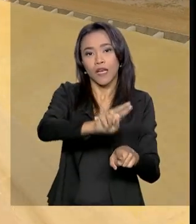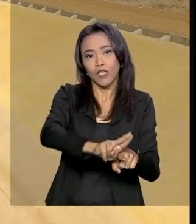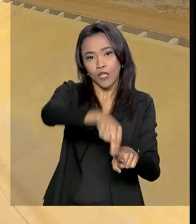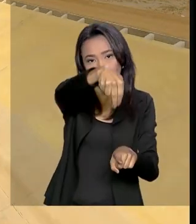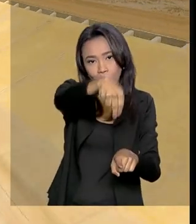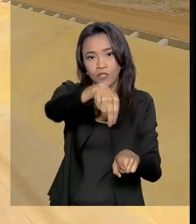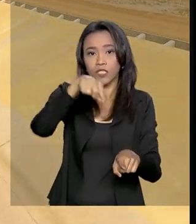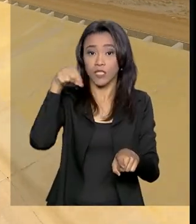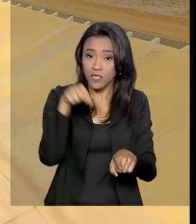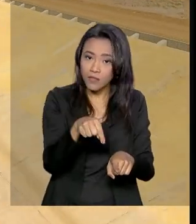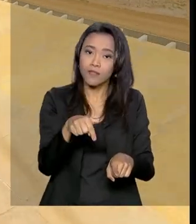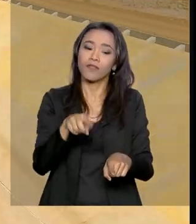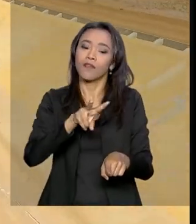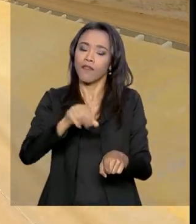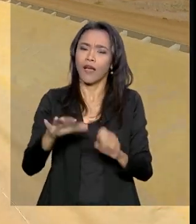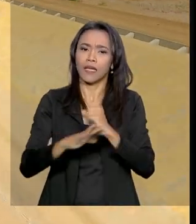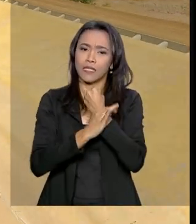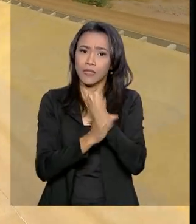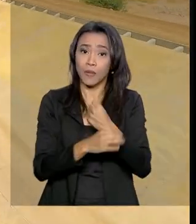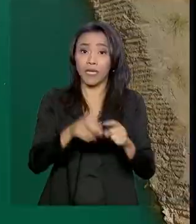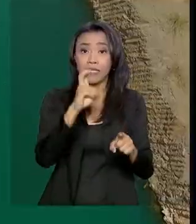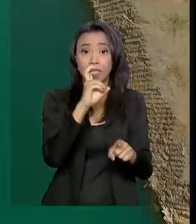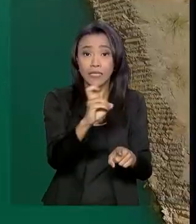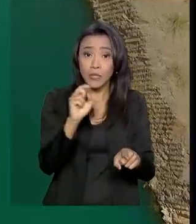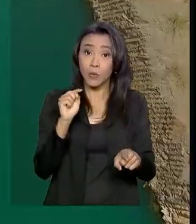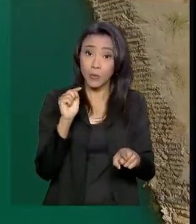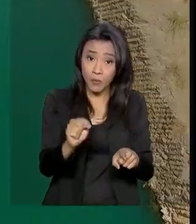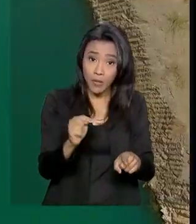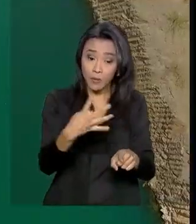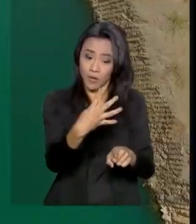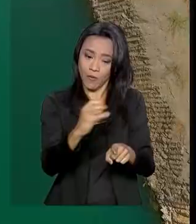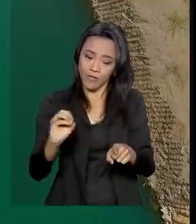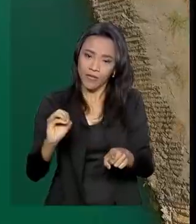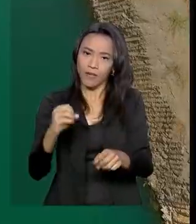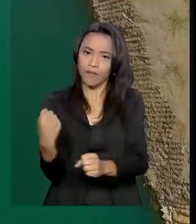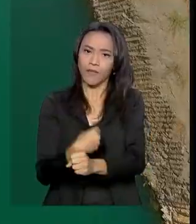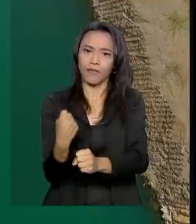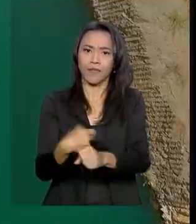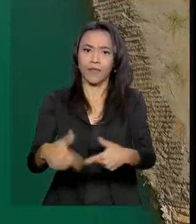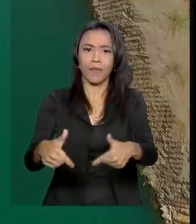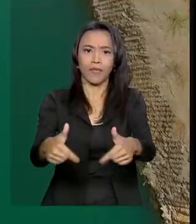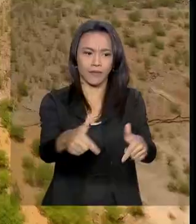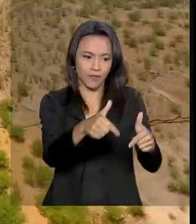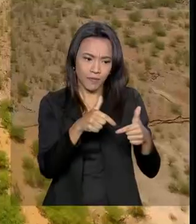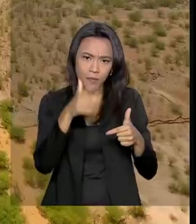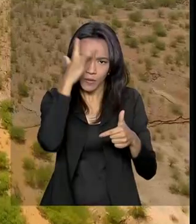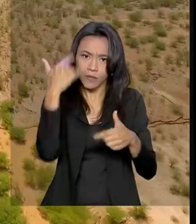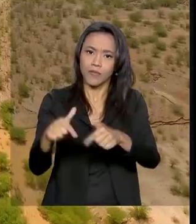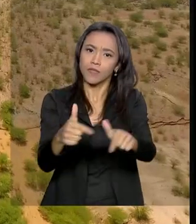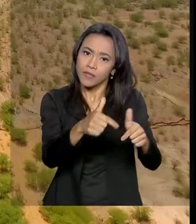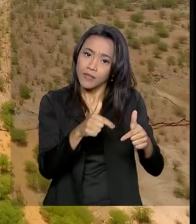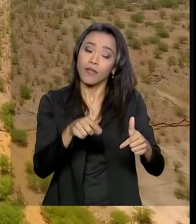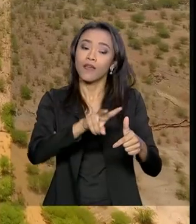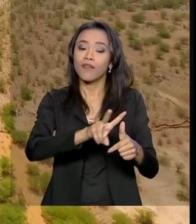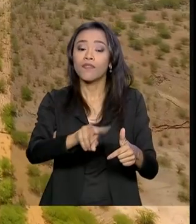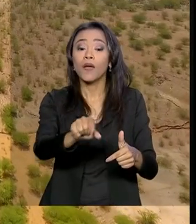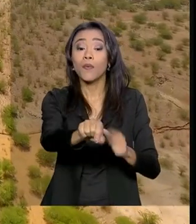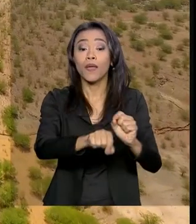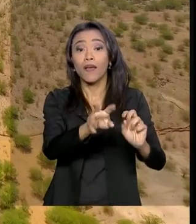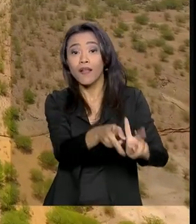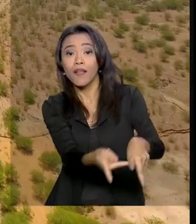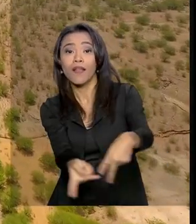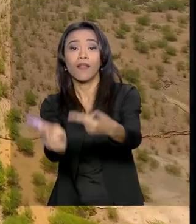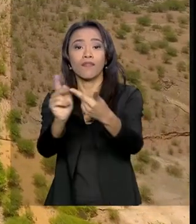medida que garante os 5.400 empregos da obra e deve permitir a chegada da água no